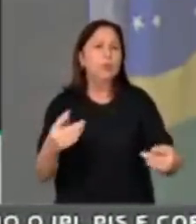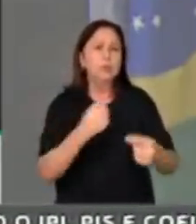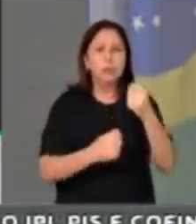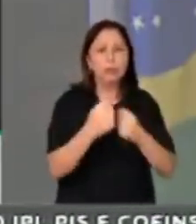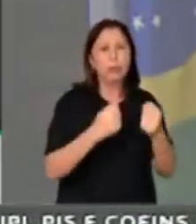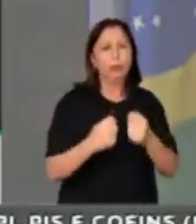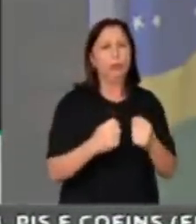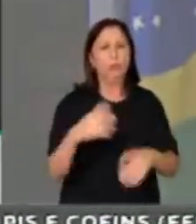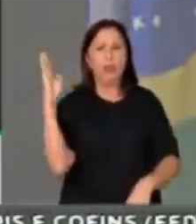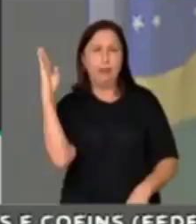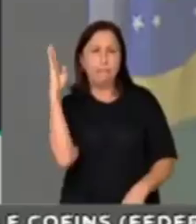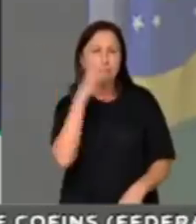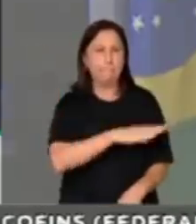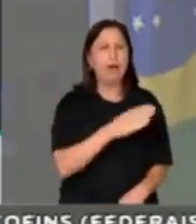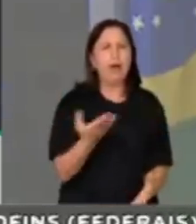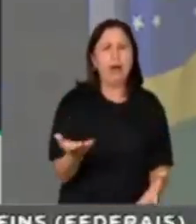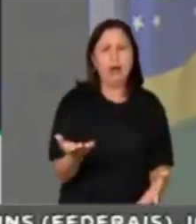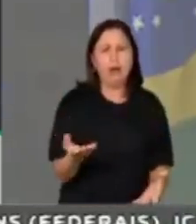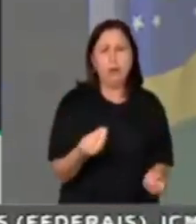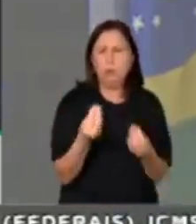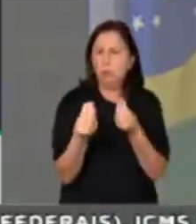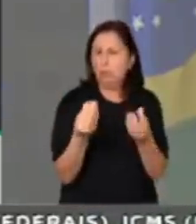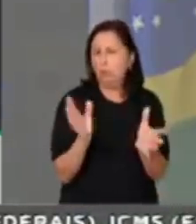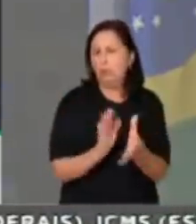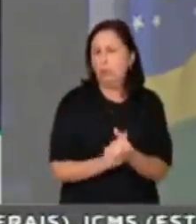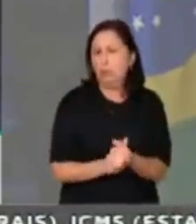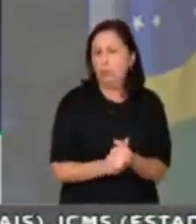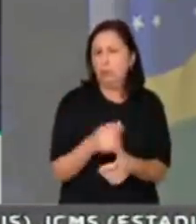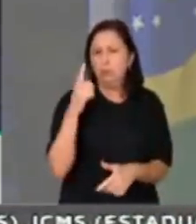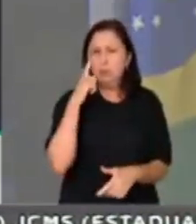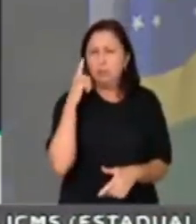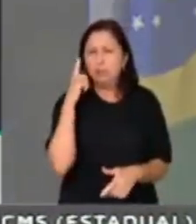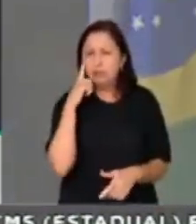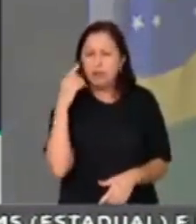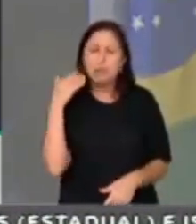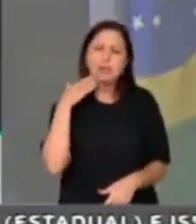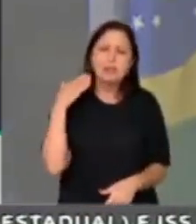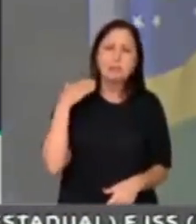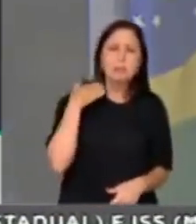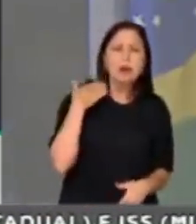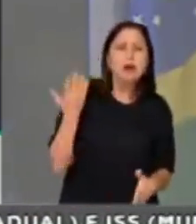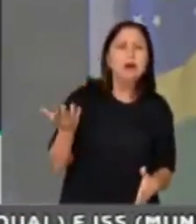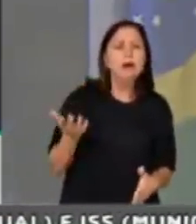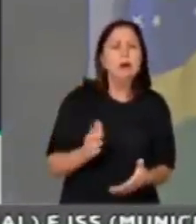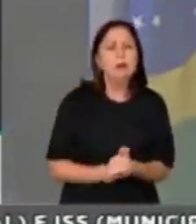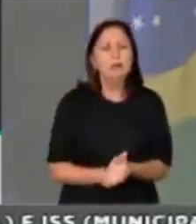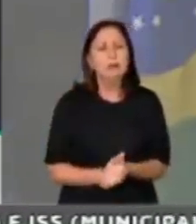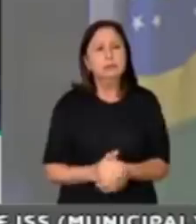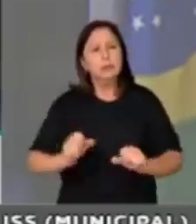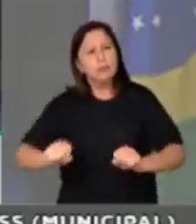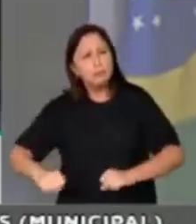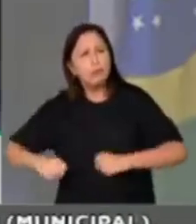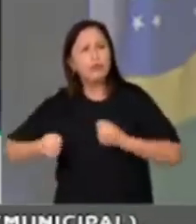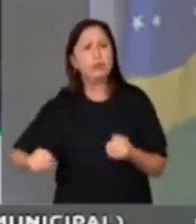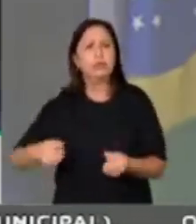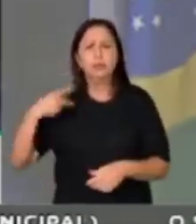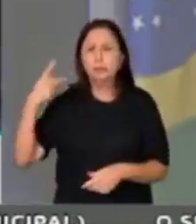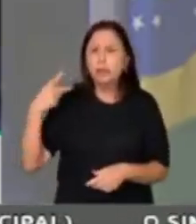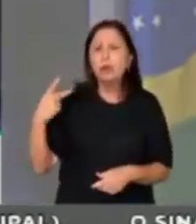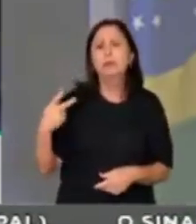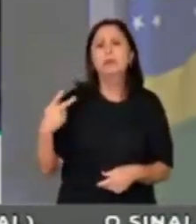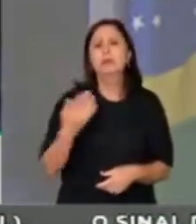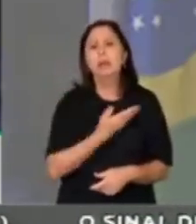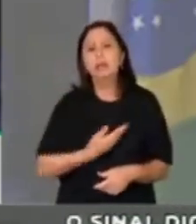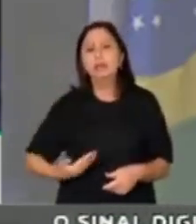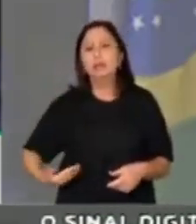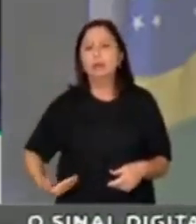uma parte malvada, que só pensasse nos bancos, no mercado, no capital financeiro, e que todos os parlamentares que estão se esforçando aqui todos os dias para aprovar a